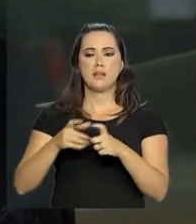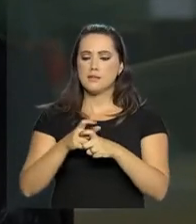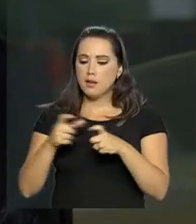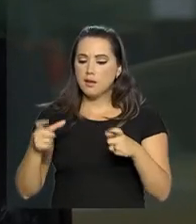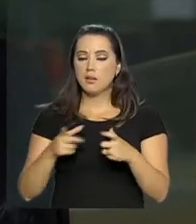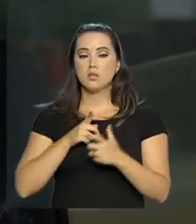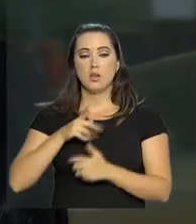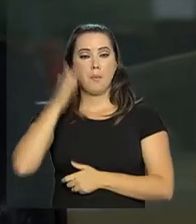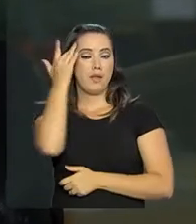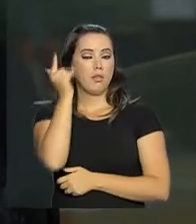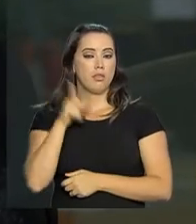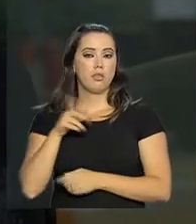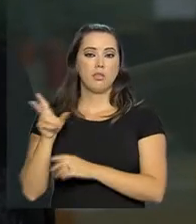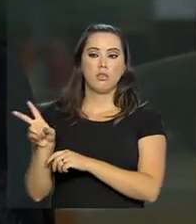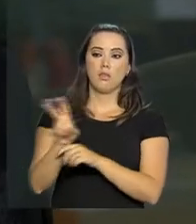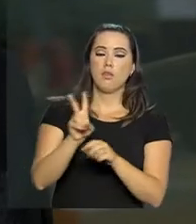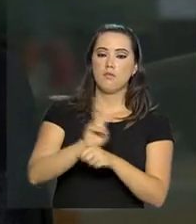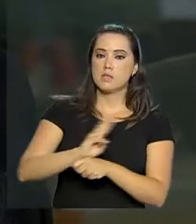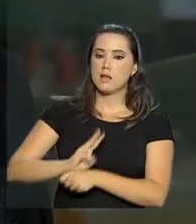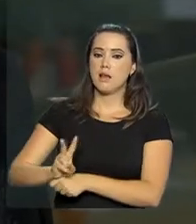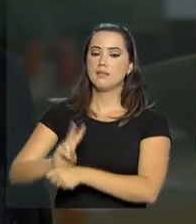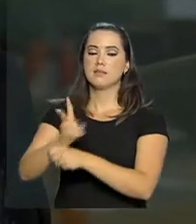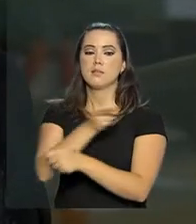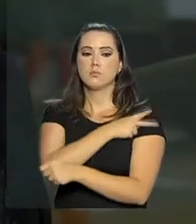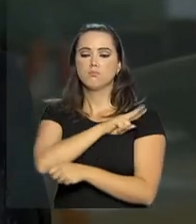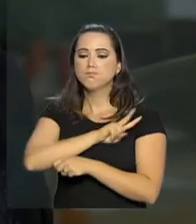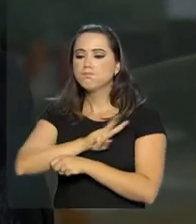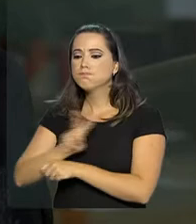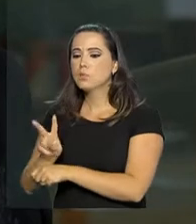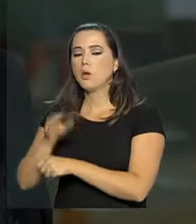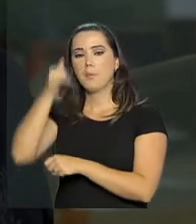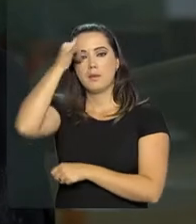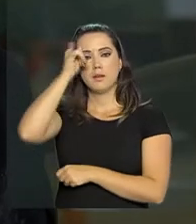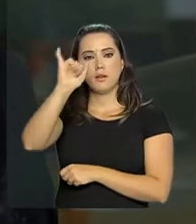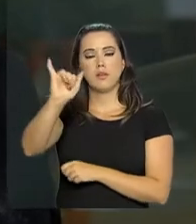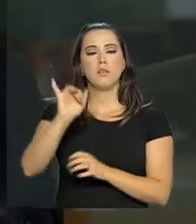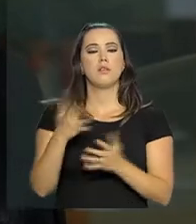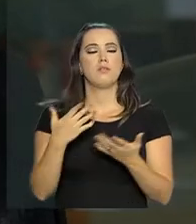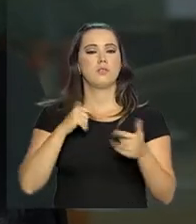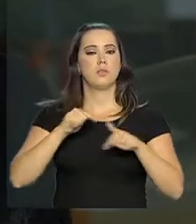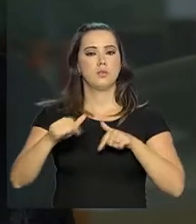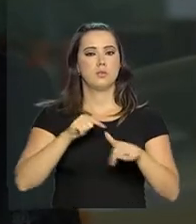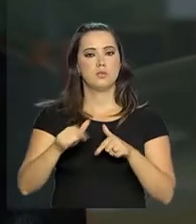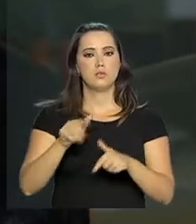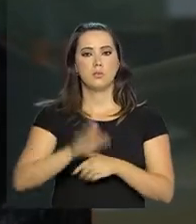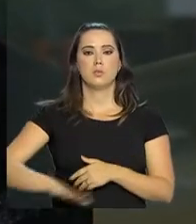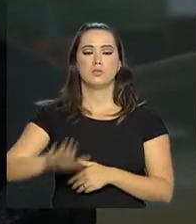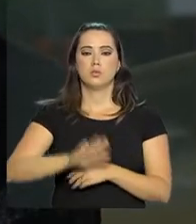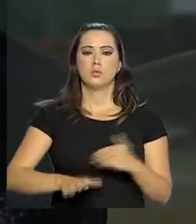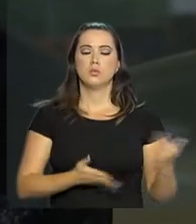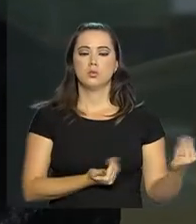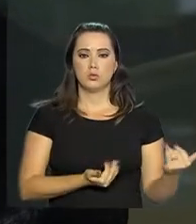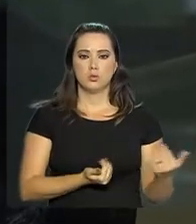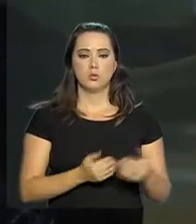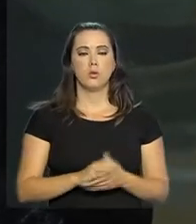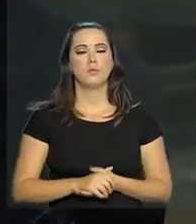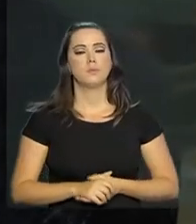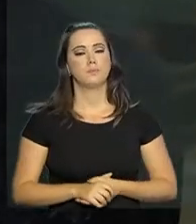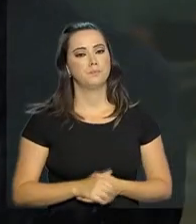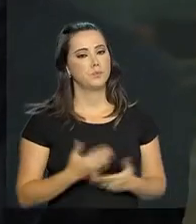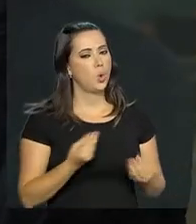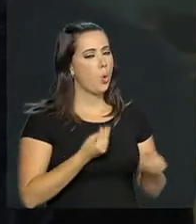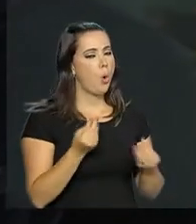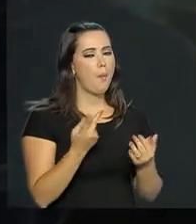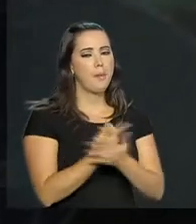amanhã receberão fiscalizações voltadas para a prevenção e erradicação do trabalho infantil nos cemitérios. E como é que surgiu